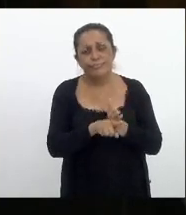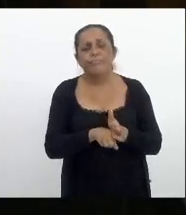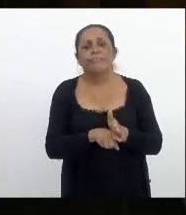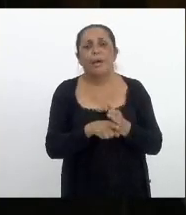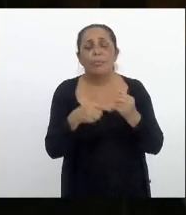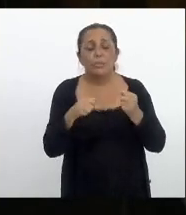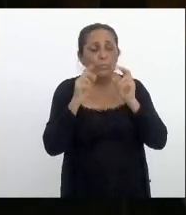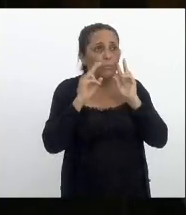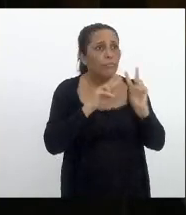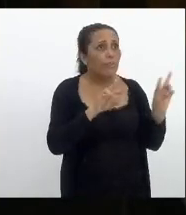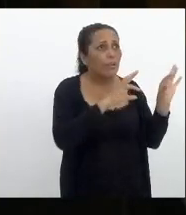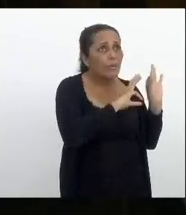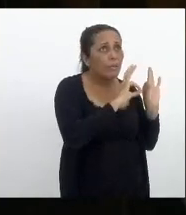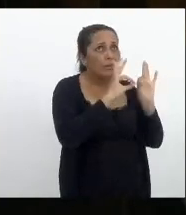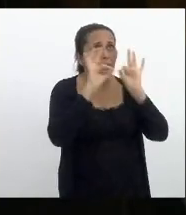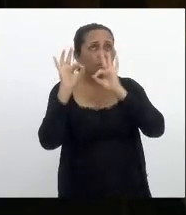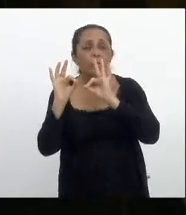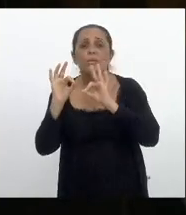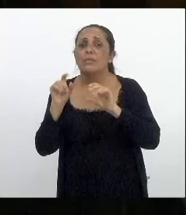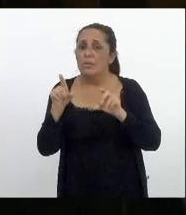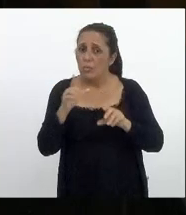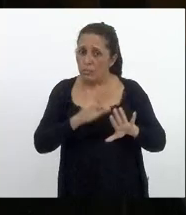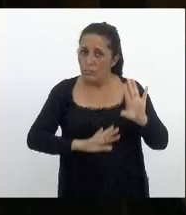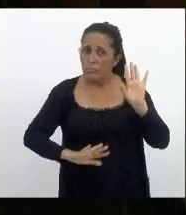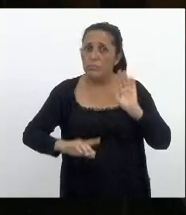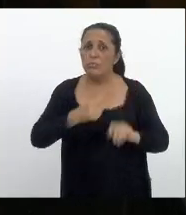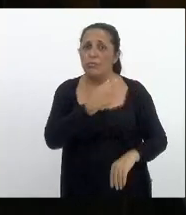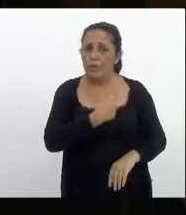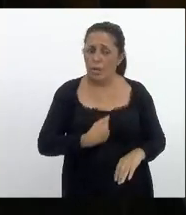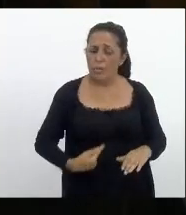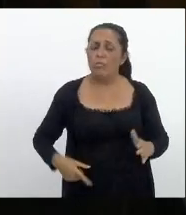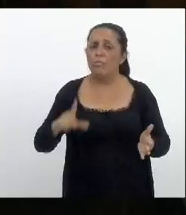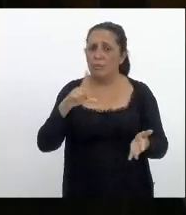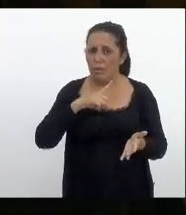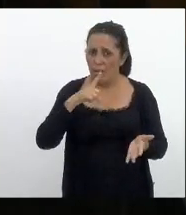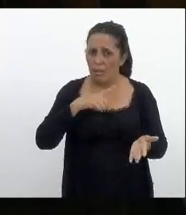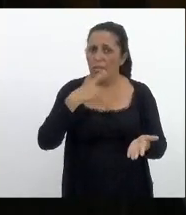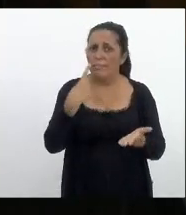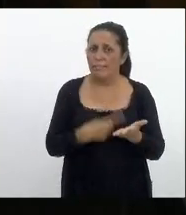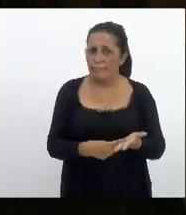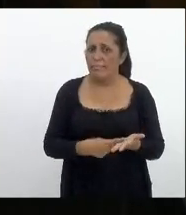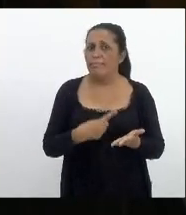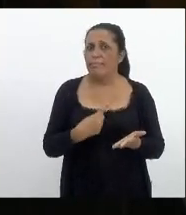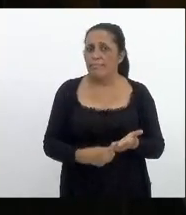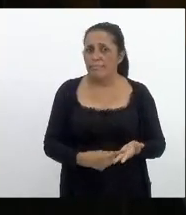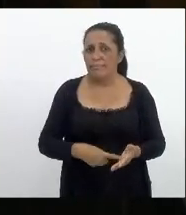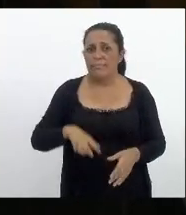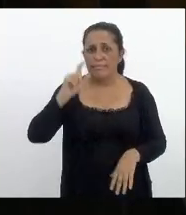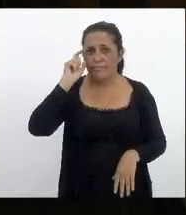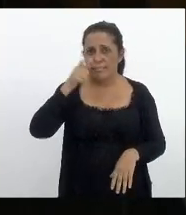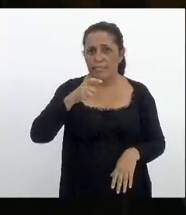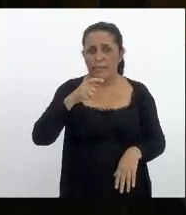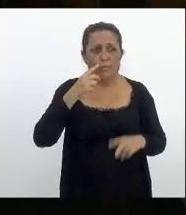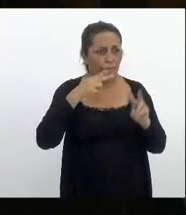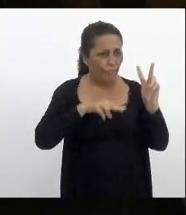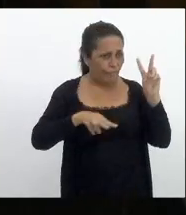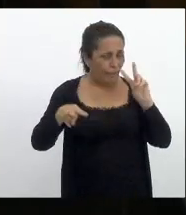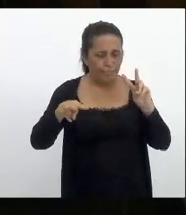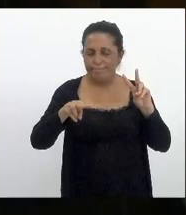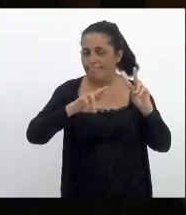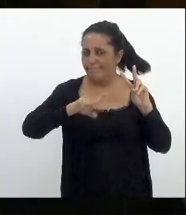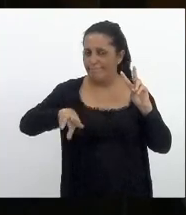enxergar que o governador também está comprometido e não é isso que nós estamos vendo